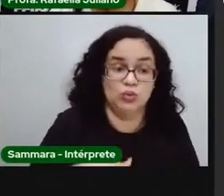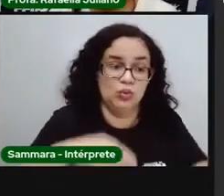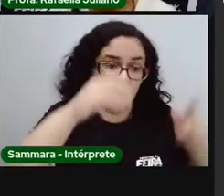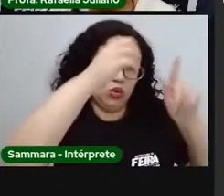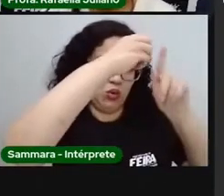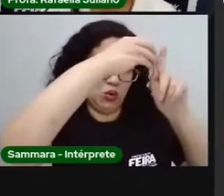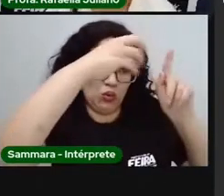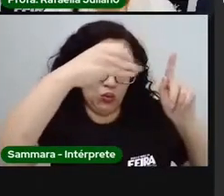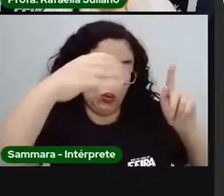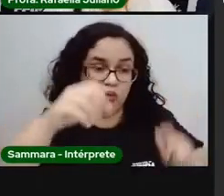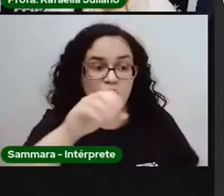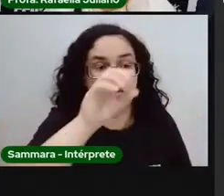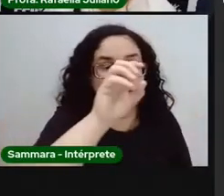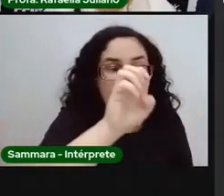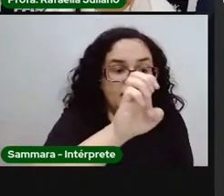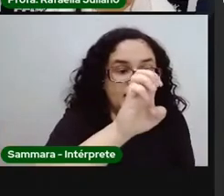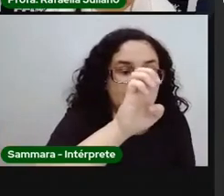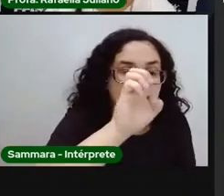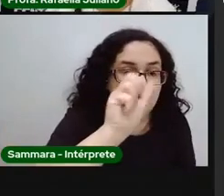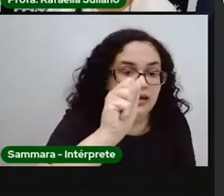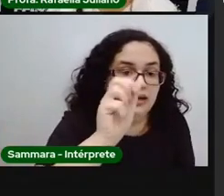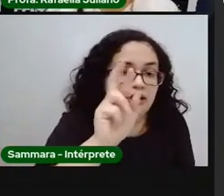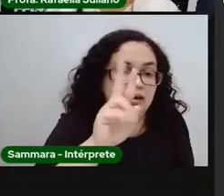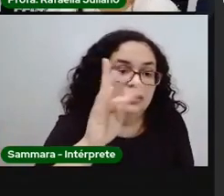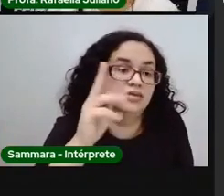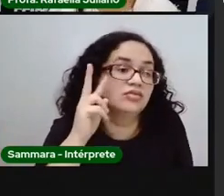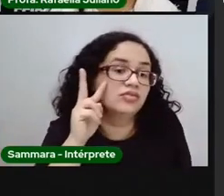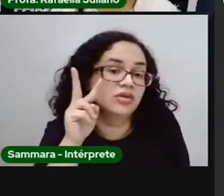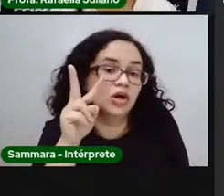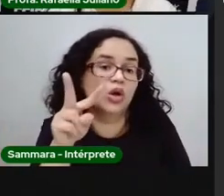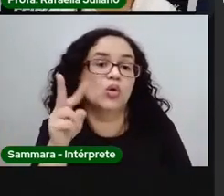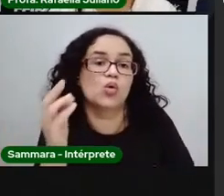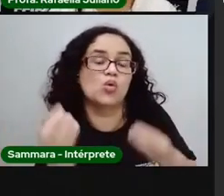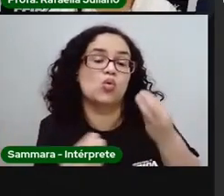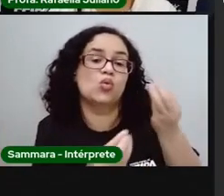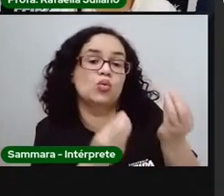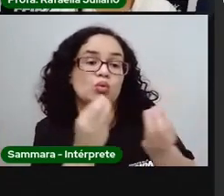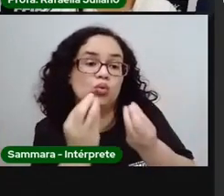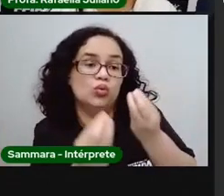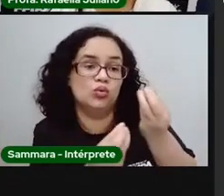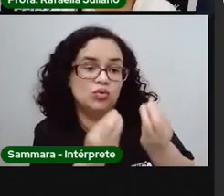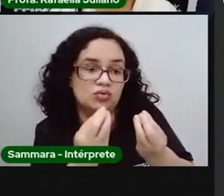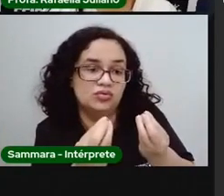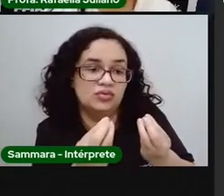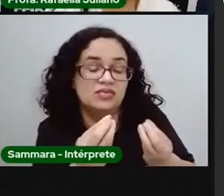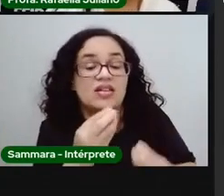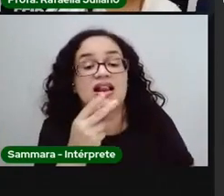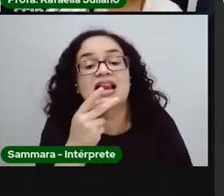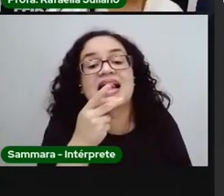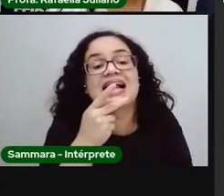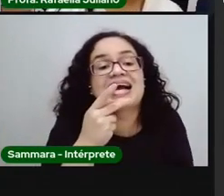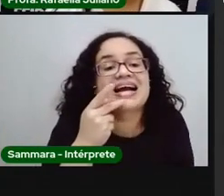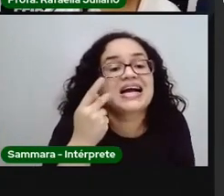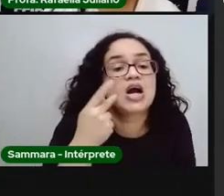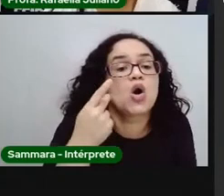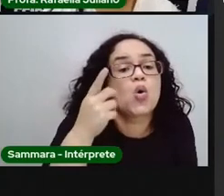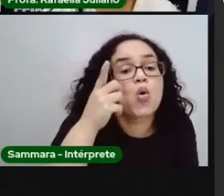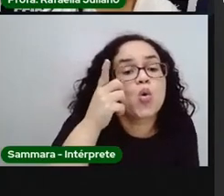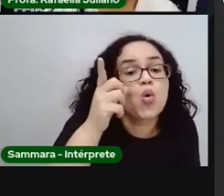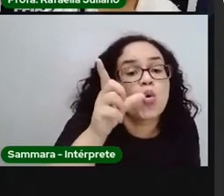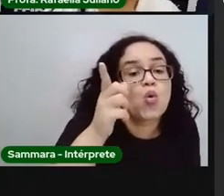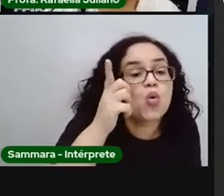Google Earth. Pro Rafa vai mostrar pra vocês como é que você... vai falar pra vocês como é que vocês conseguem